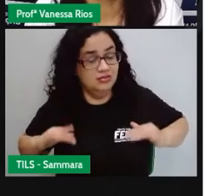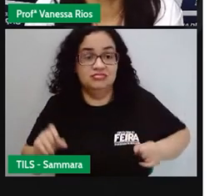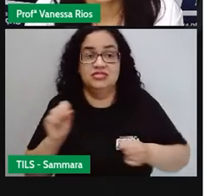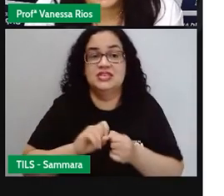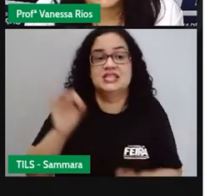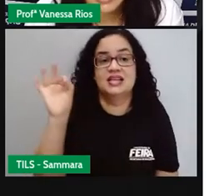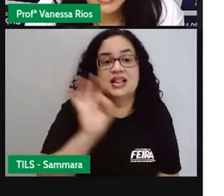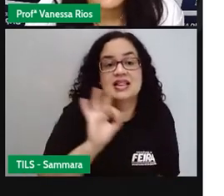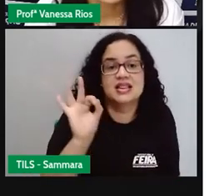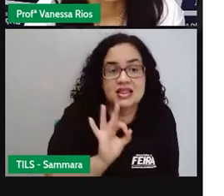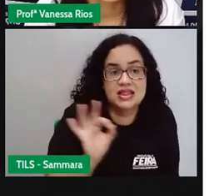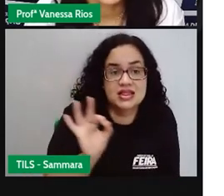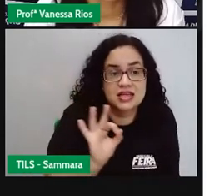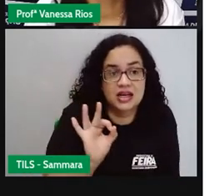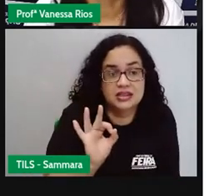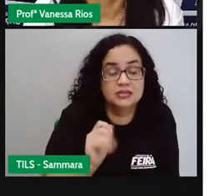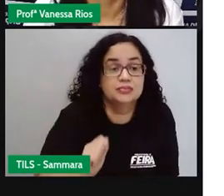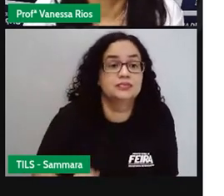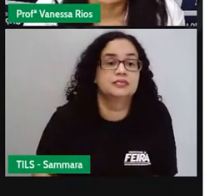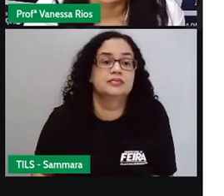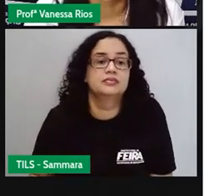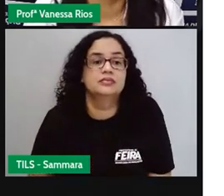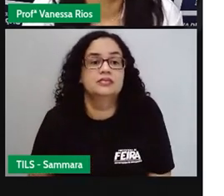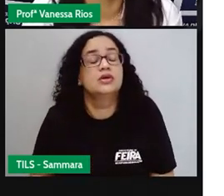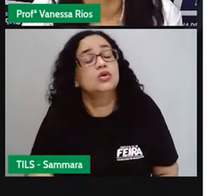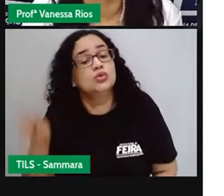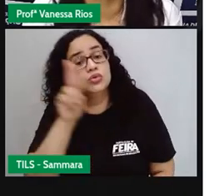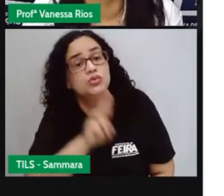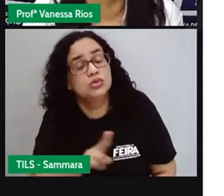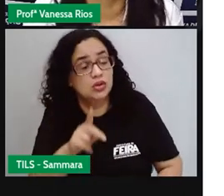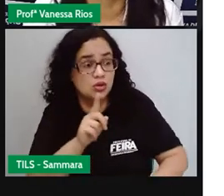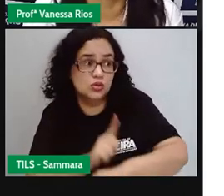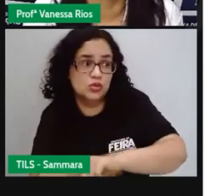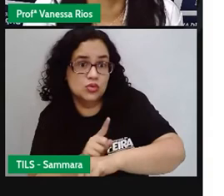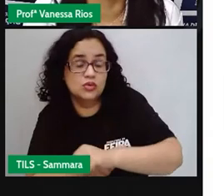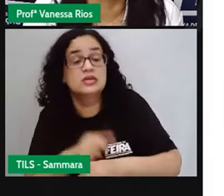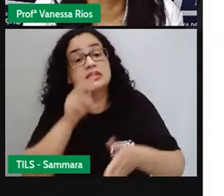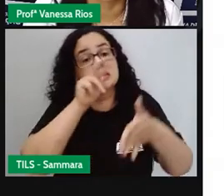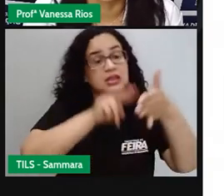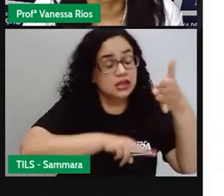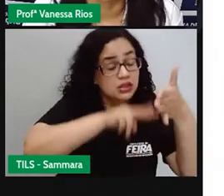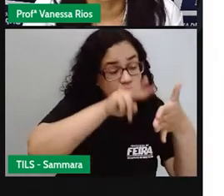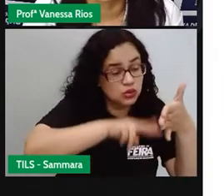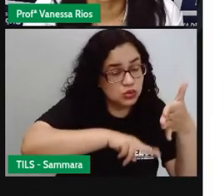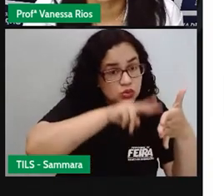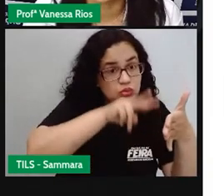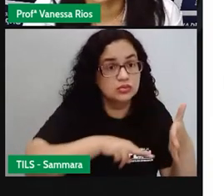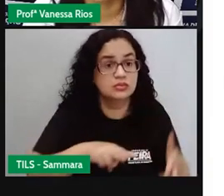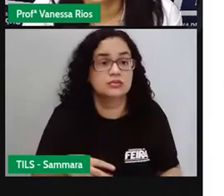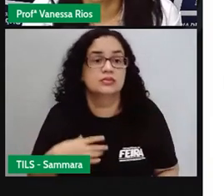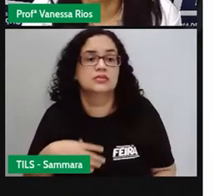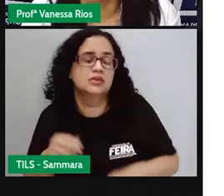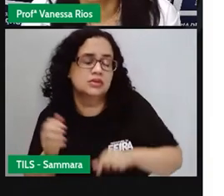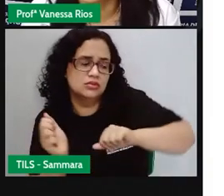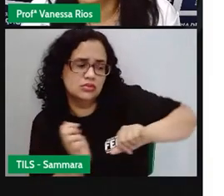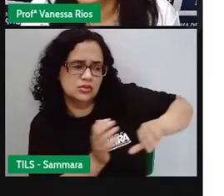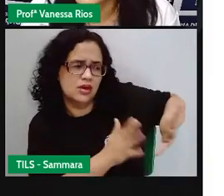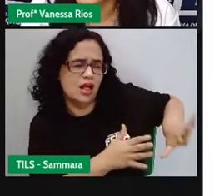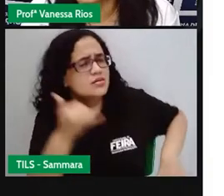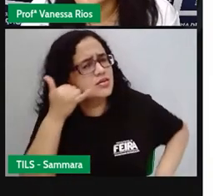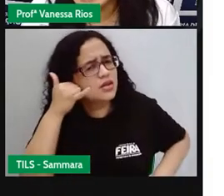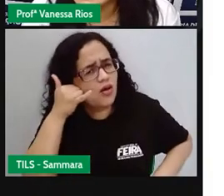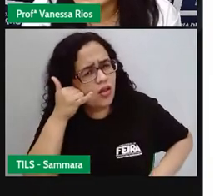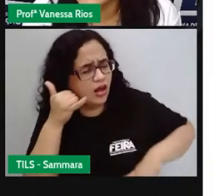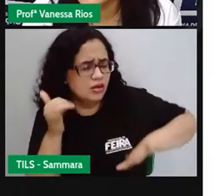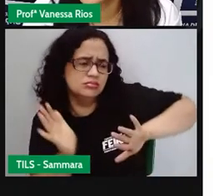fazer nada, e aí utiliza esse horário para fazer a leitura, né? Dispensa aí um pouquinho o uso do